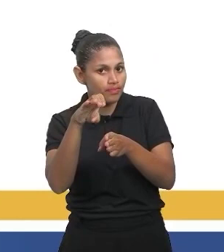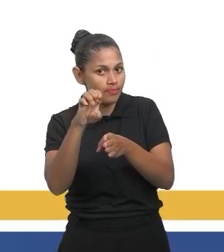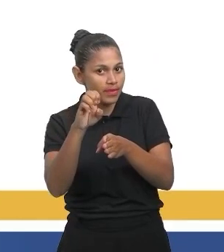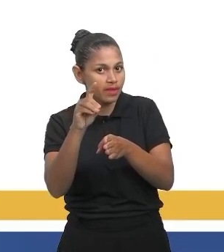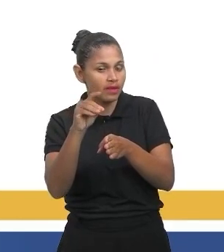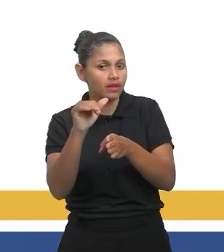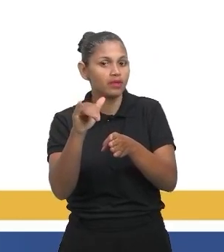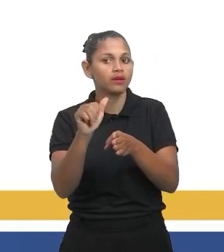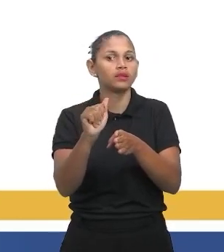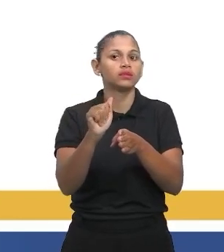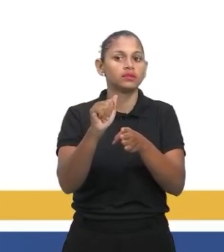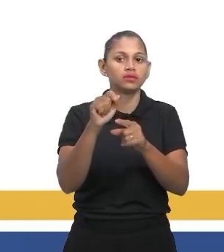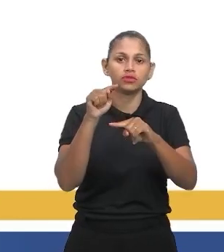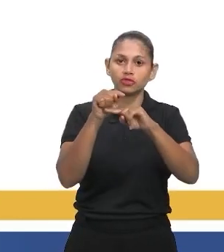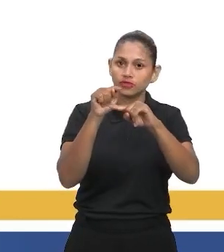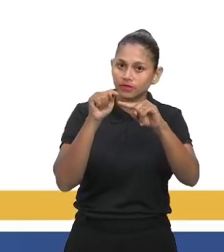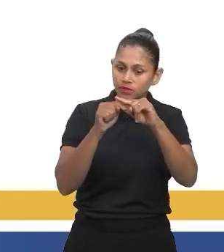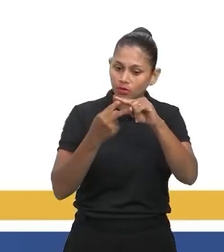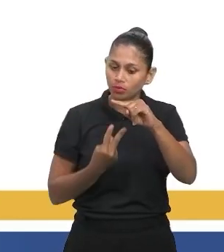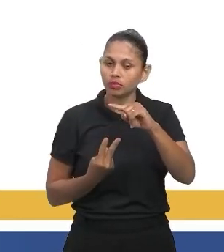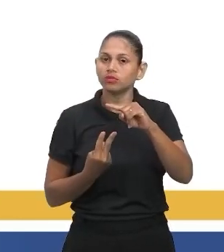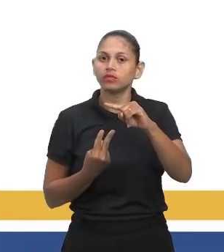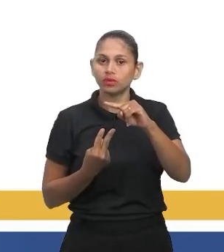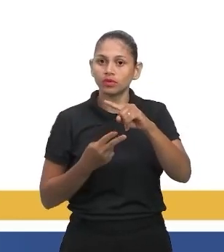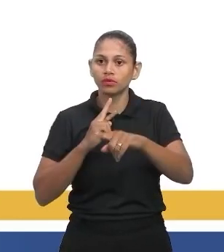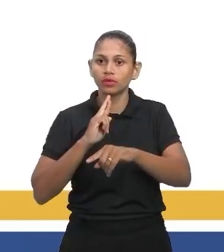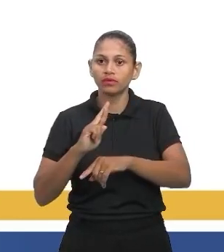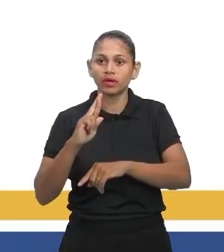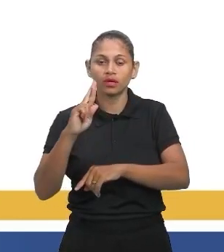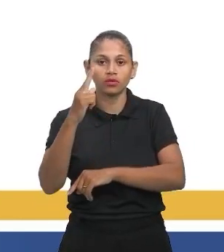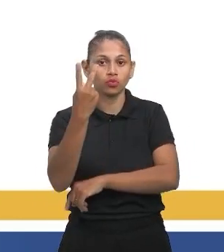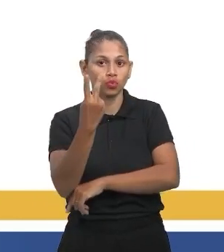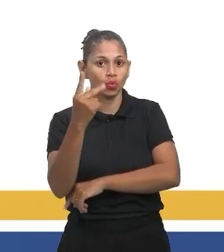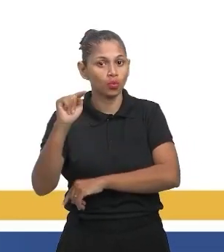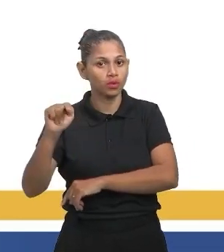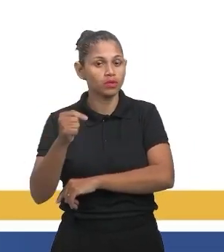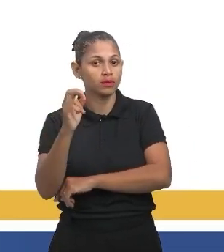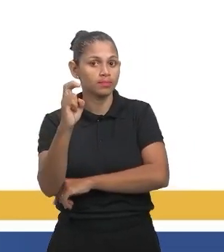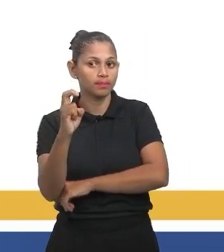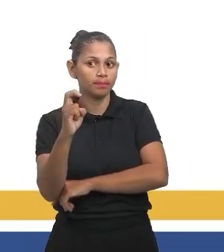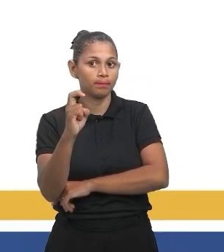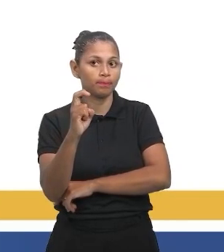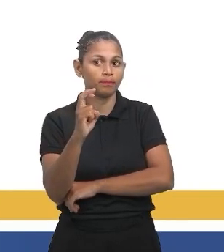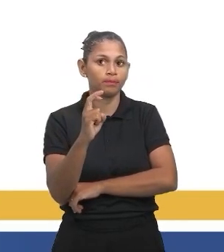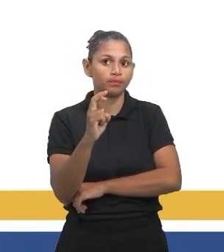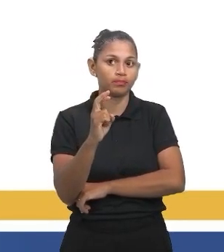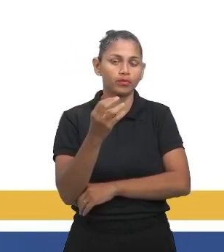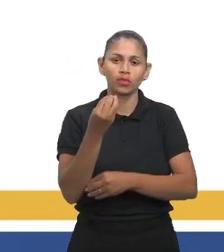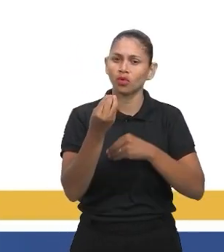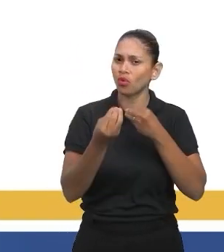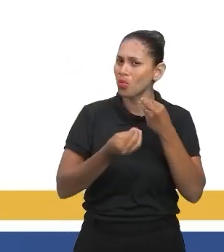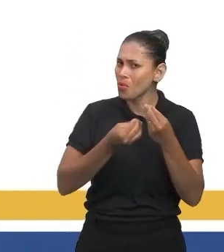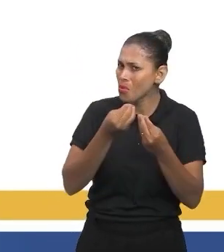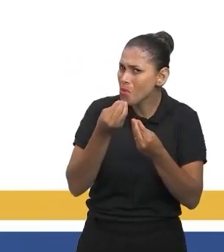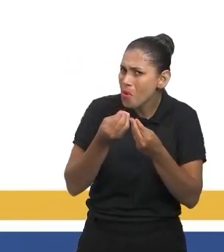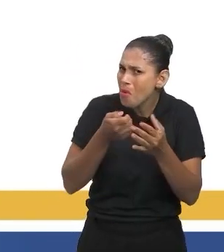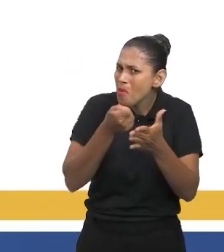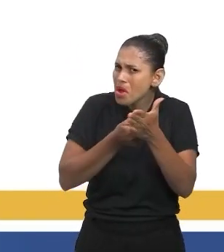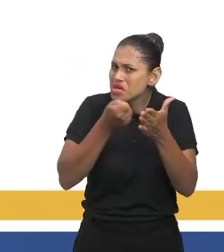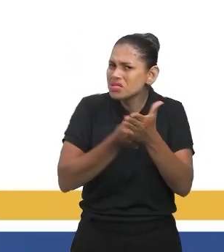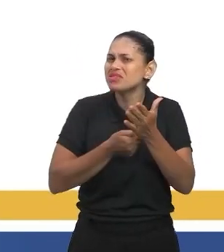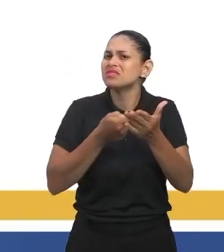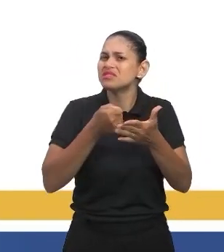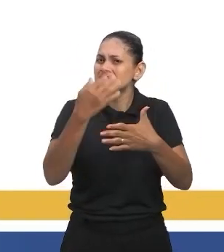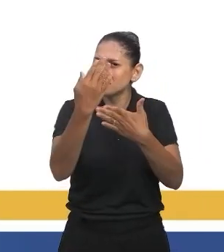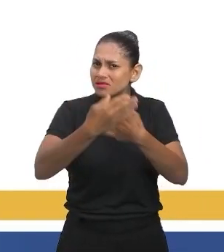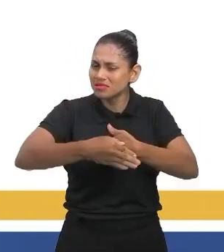mais 3, 5, dividido por 2, que dá 2,5. Mediana 2,5. Vamos ver agora como que isso cobra no Enem, como que isso cai